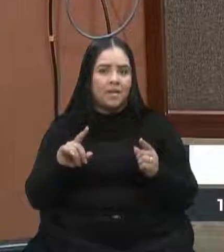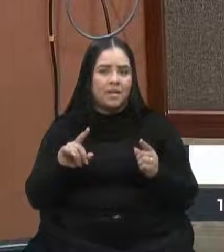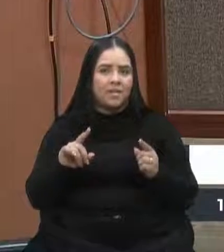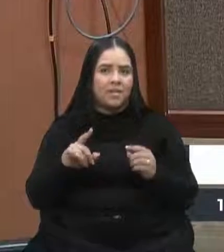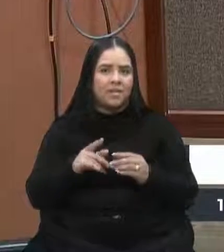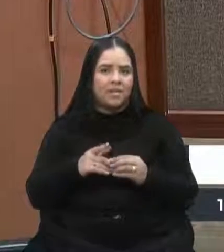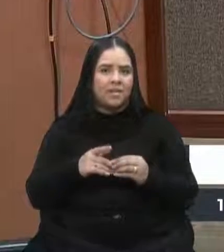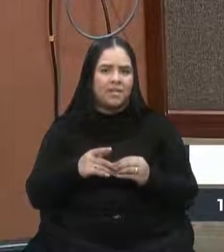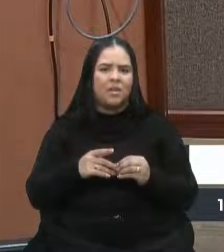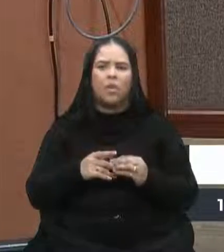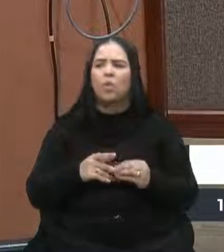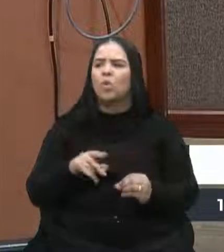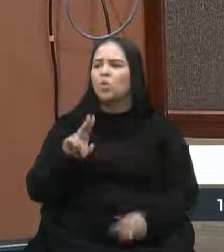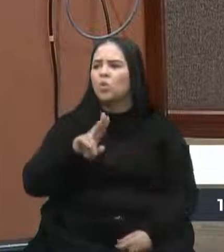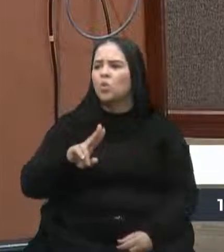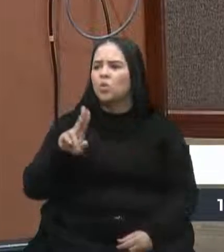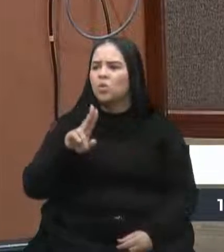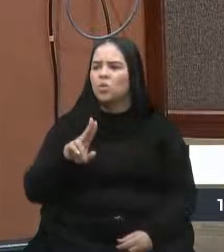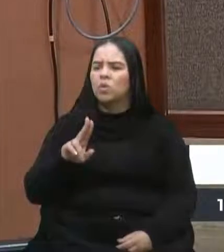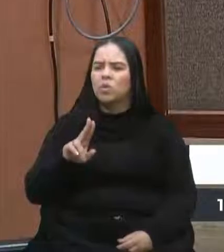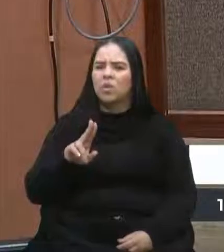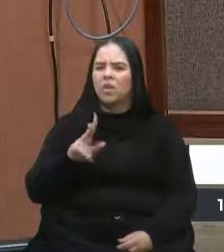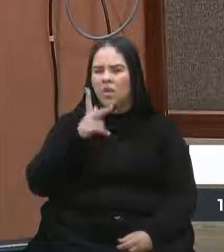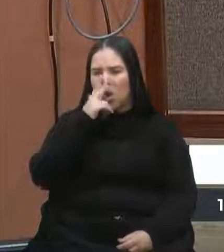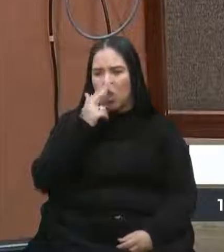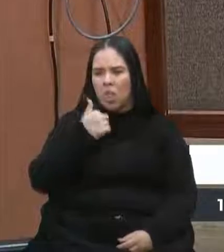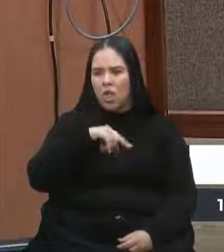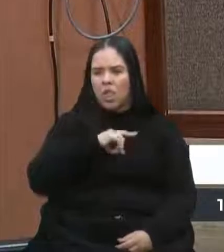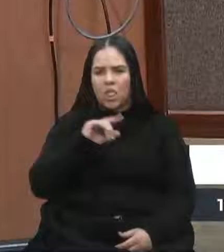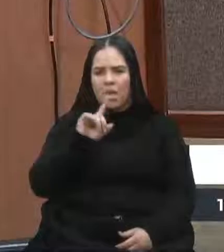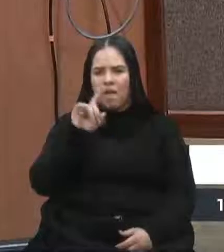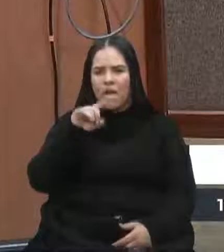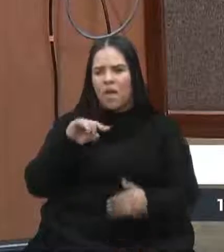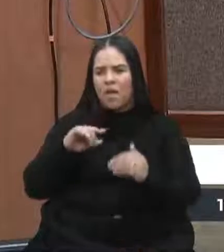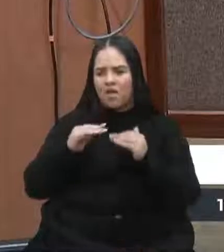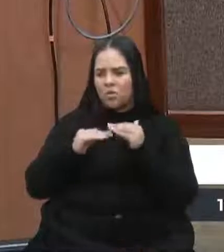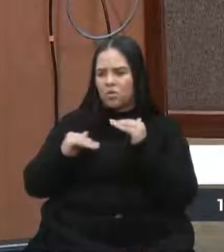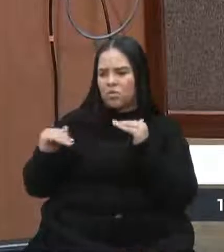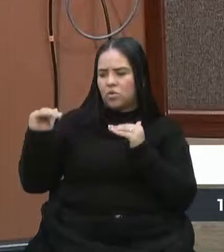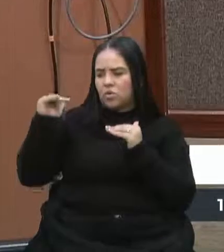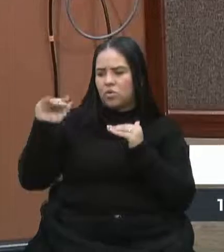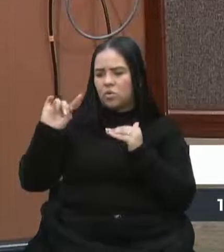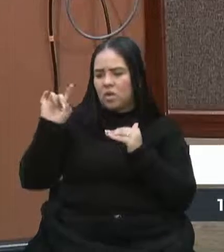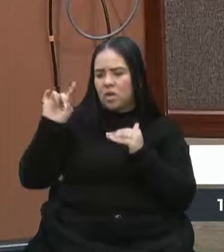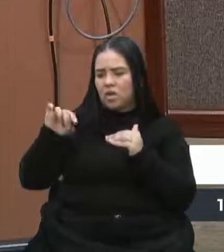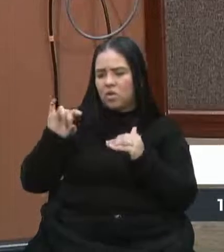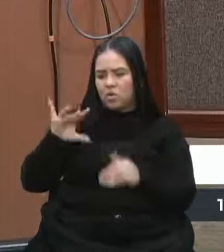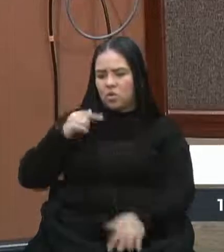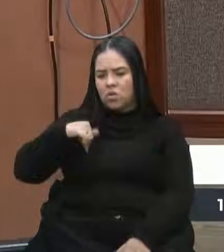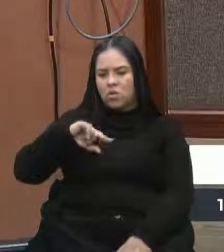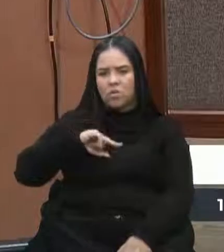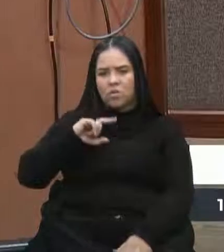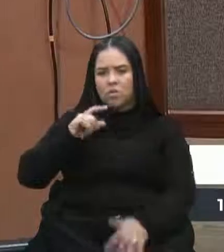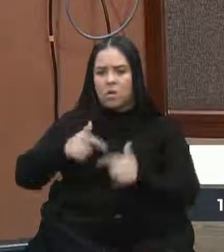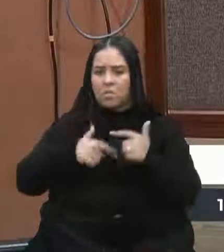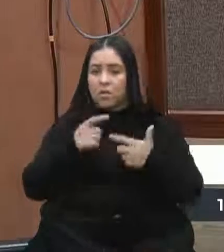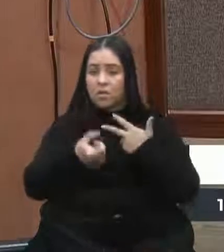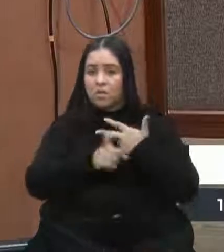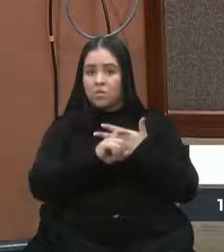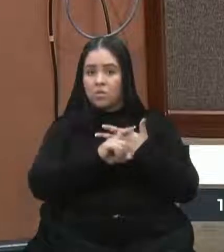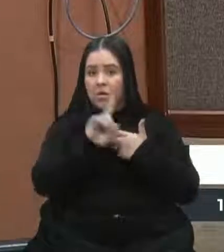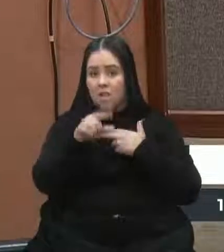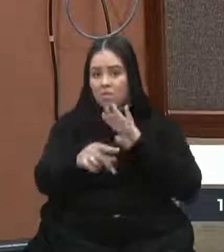alguém usou uma expressão esses dias do gás da coca ou alguma coisa nesse sentido, nós não somos os únicos, né. O trabalho do Executivo é para a